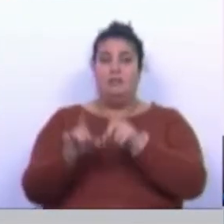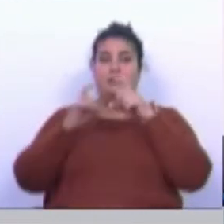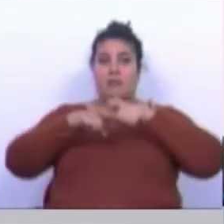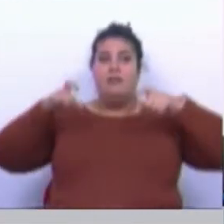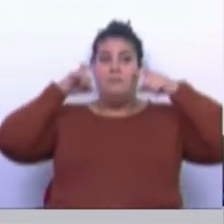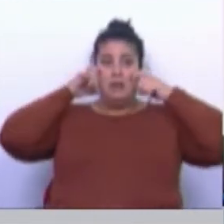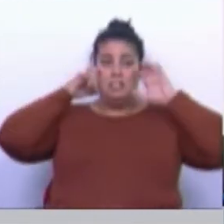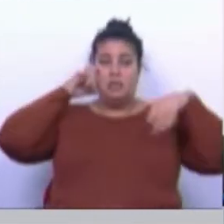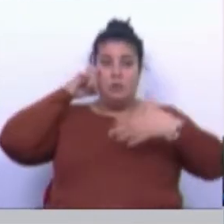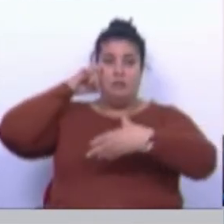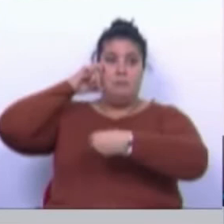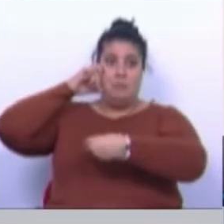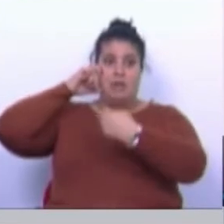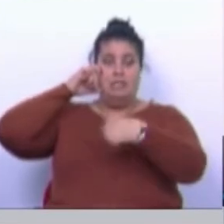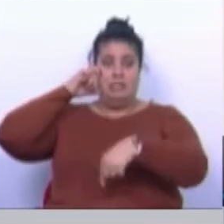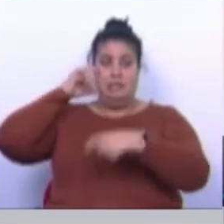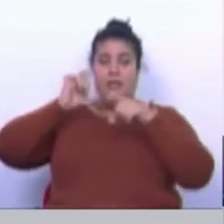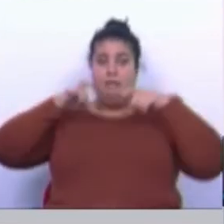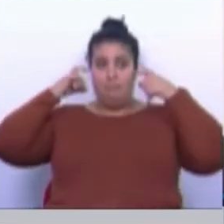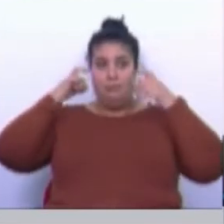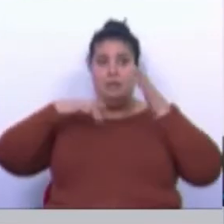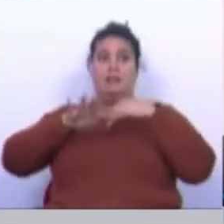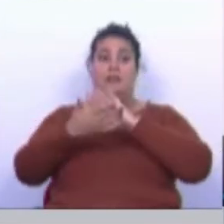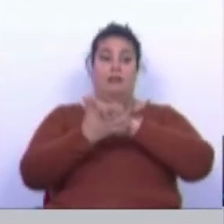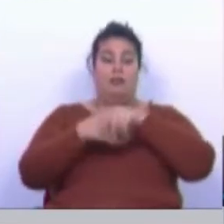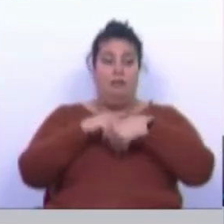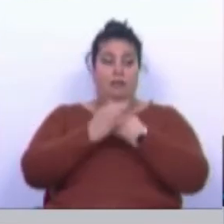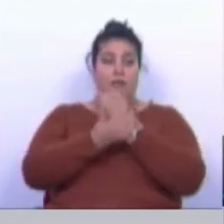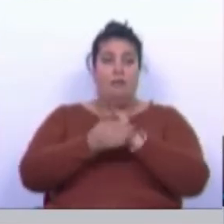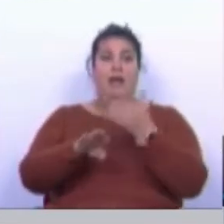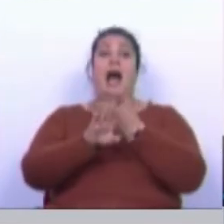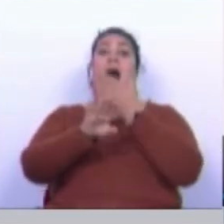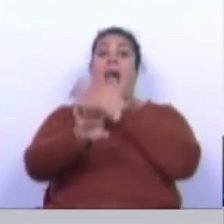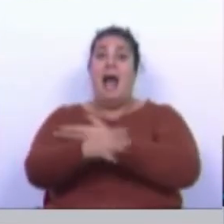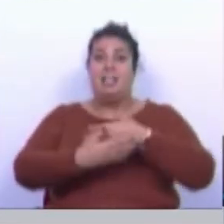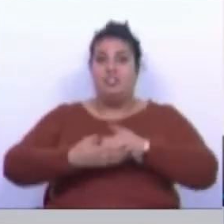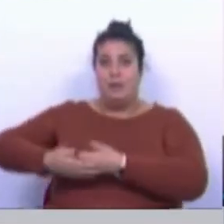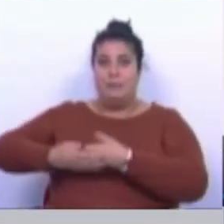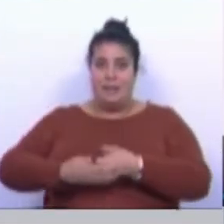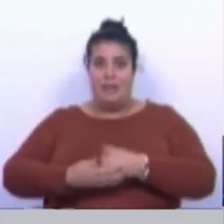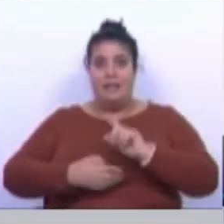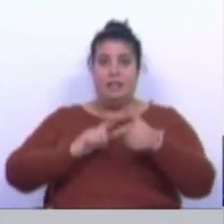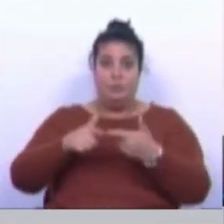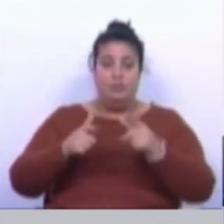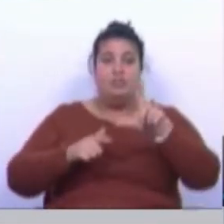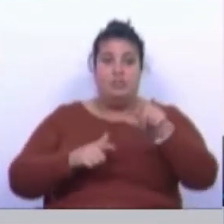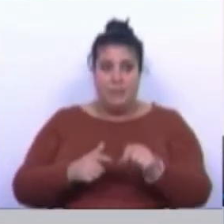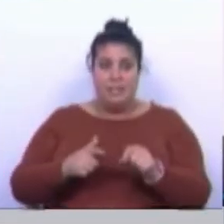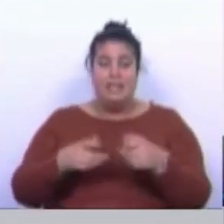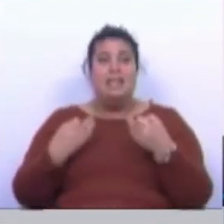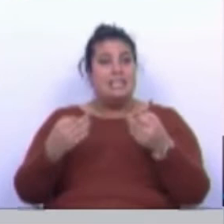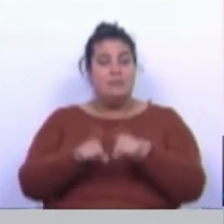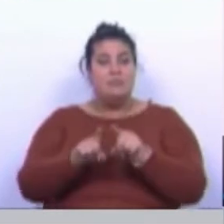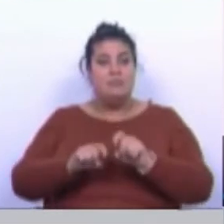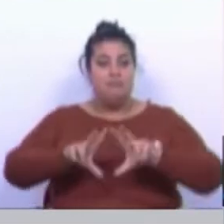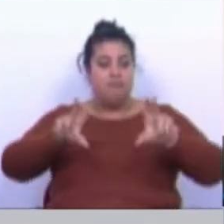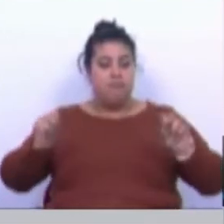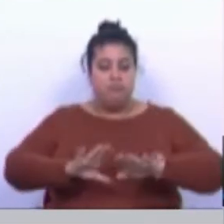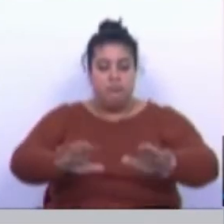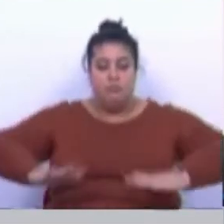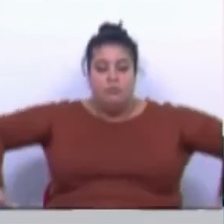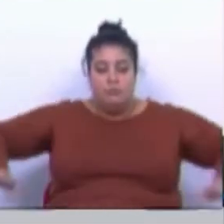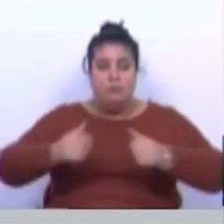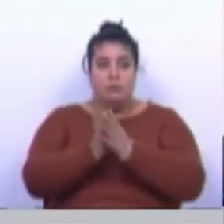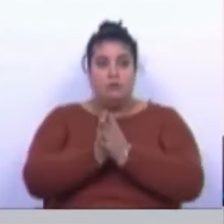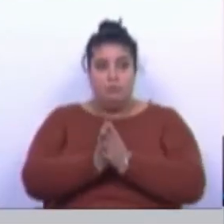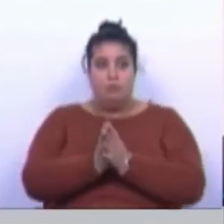máscara quando amamenta o bebê, fazer a lavagem das mãos antes de tocar e pegar no bebê e que sejam rotineiramente limpas as superfícies à